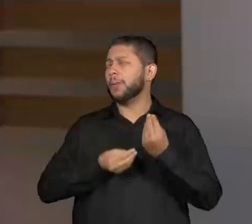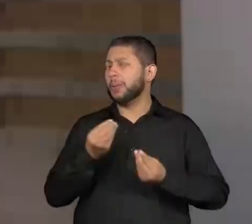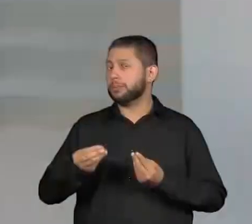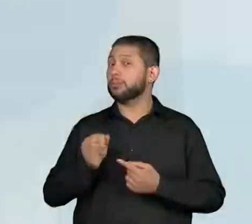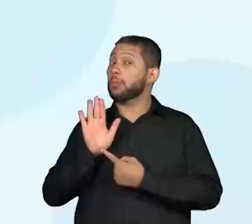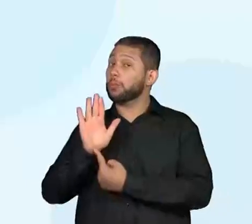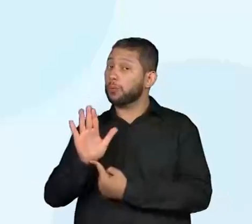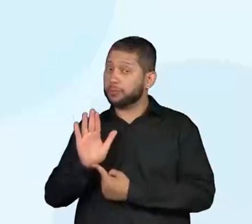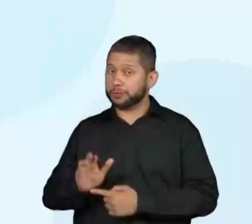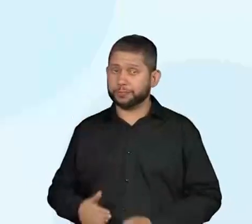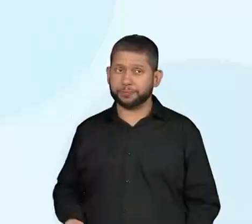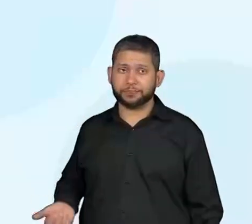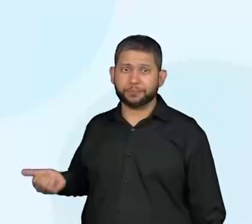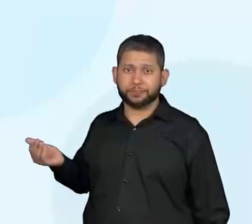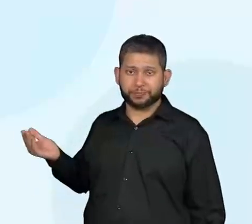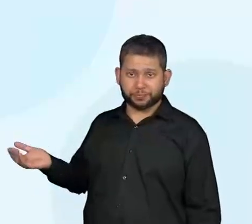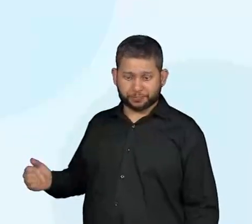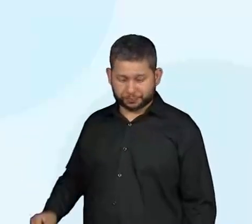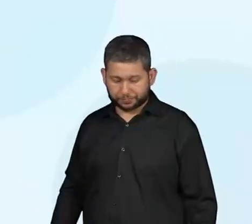Vamos lá, na tela.